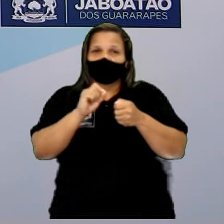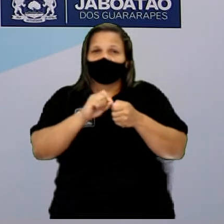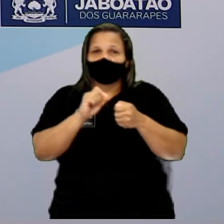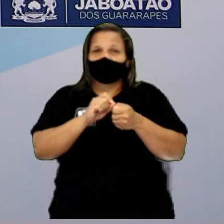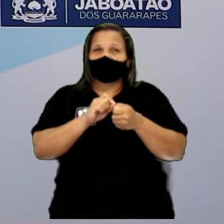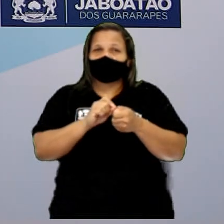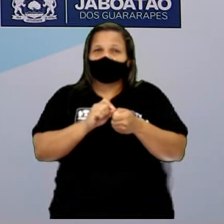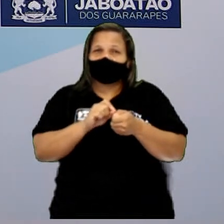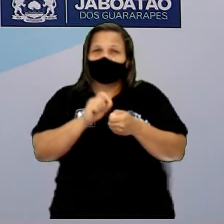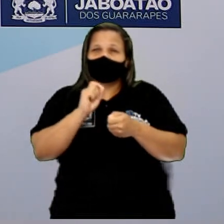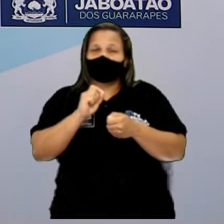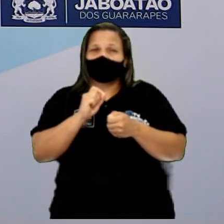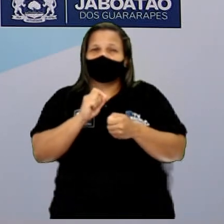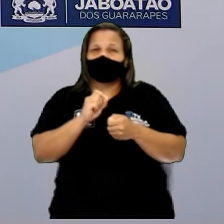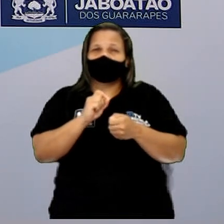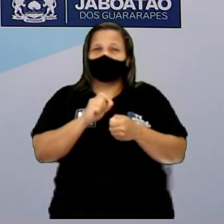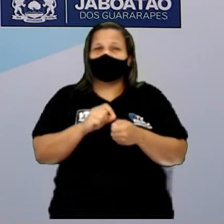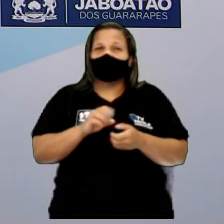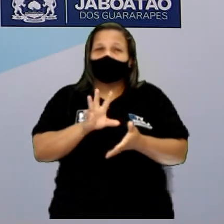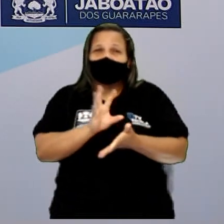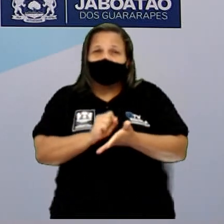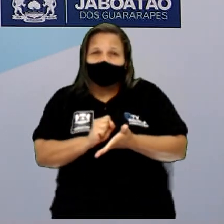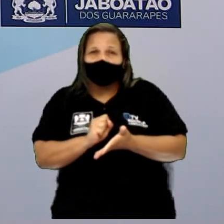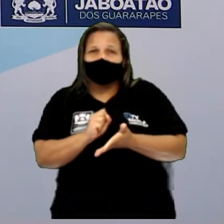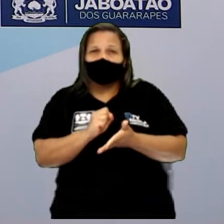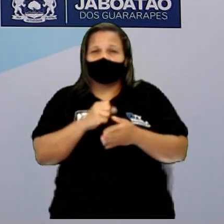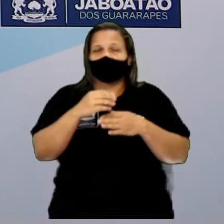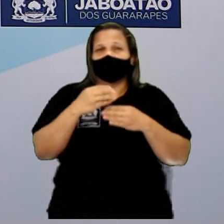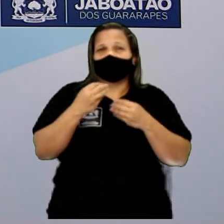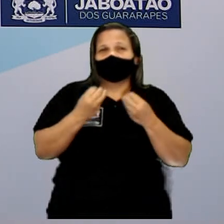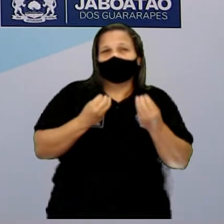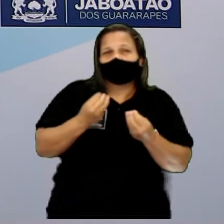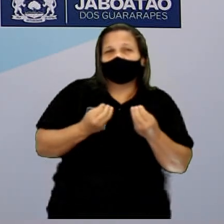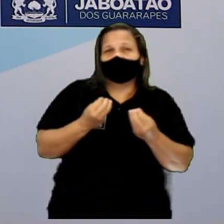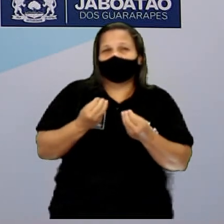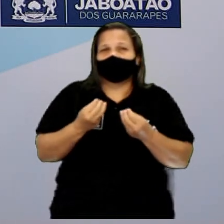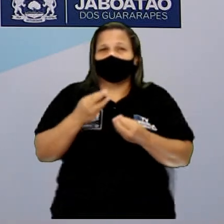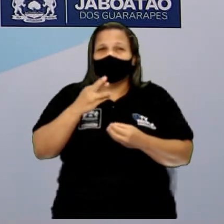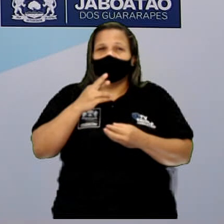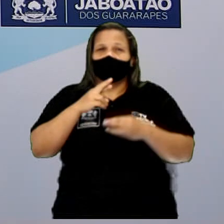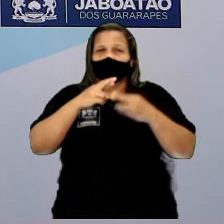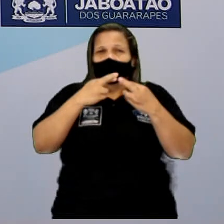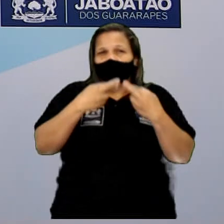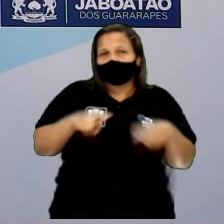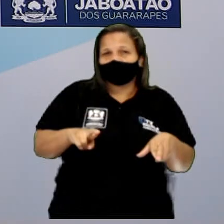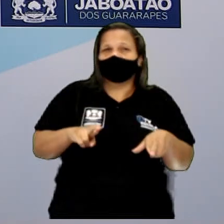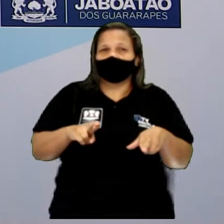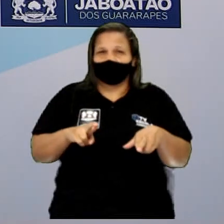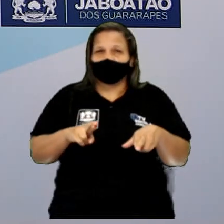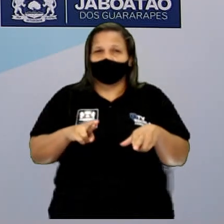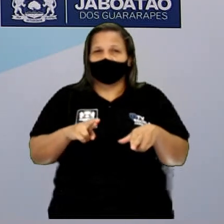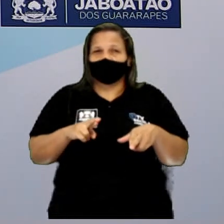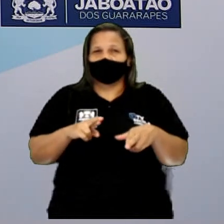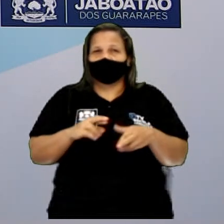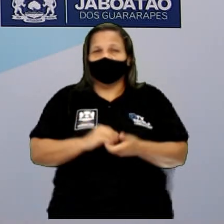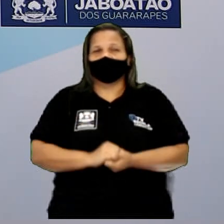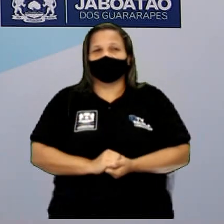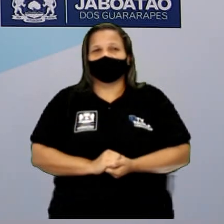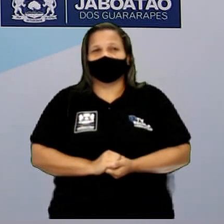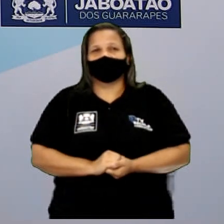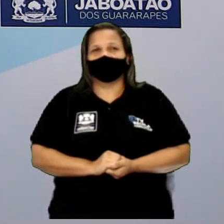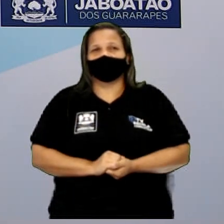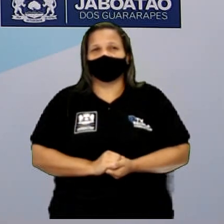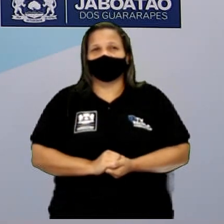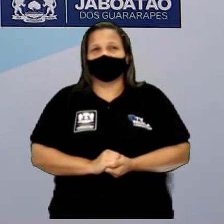resistência elétrica, você pode calcular também a corrente ou a tensão elétrica, certo? Bom, eu